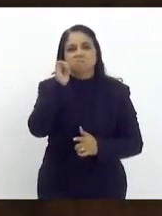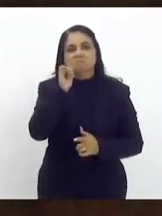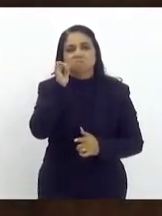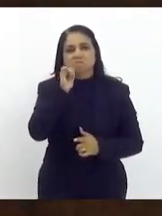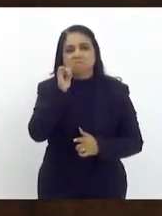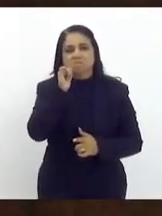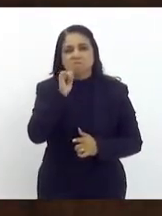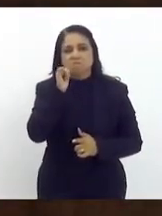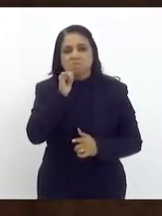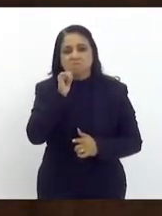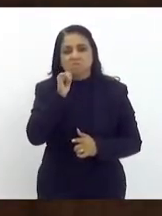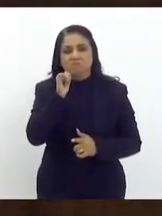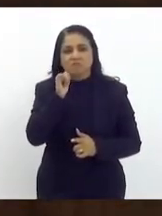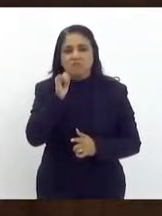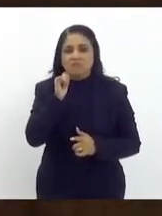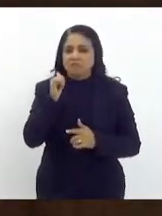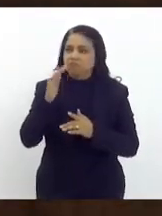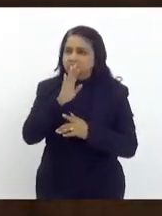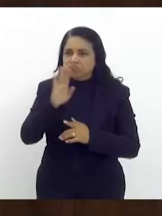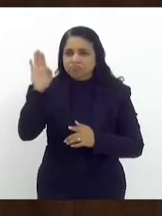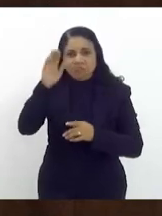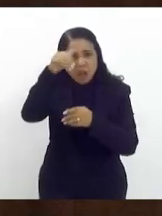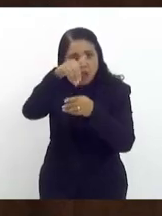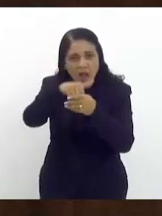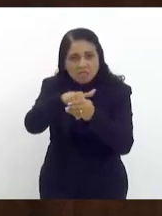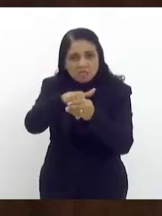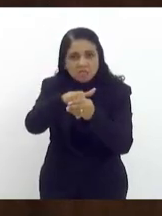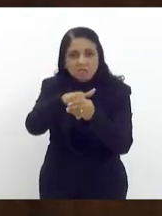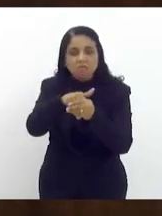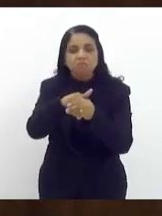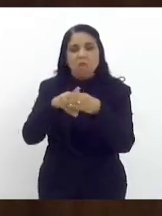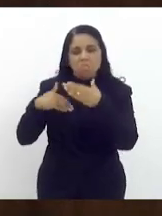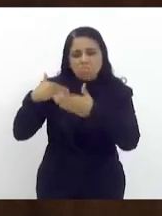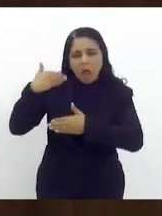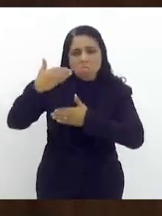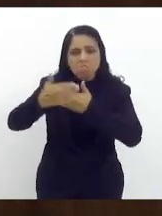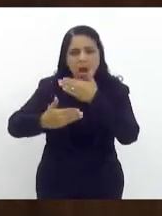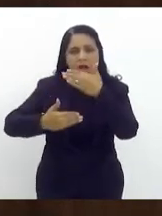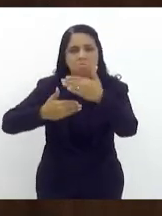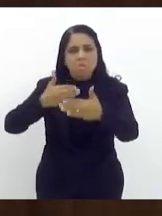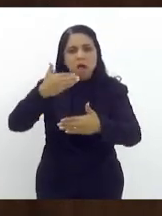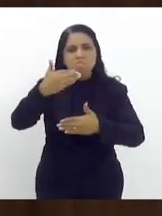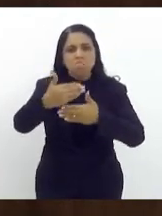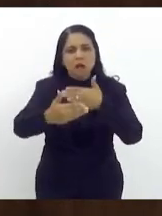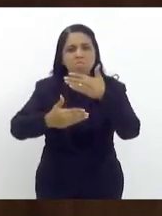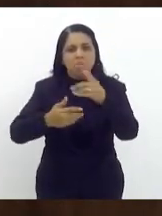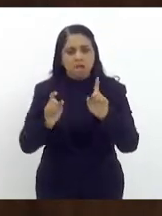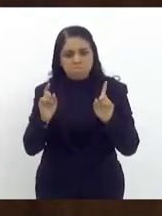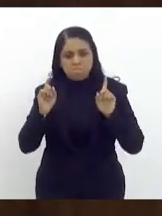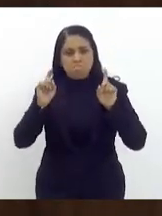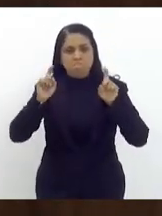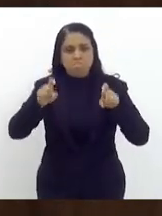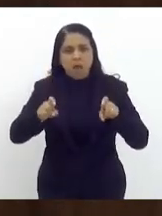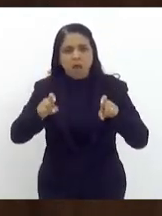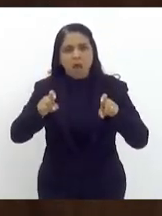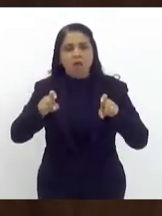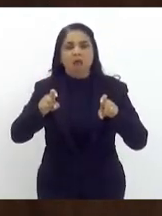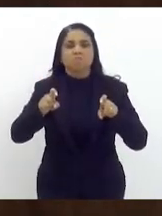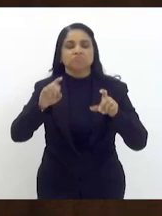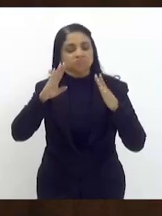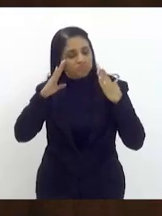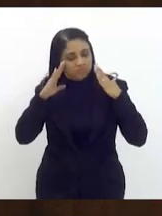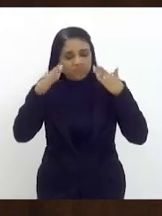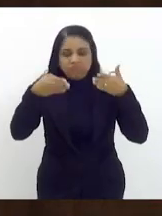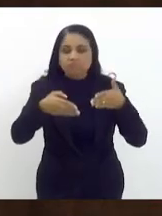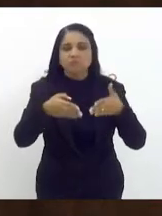cada eleição se perpetuando e consolidando o seu mandato em direção ao povo da cidade do Rio de